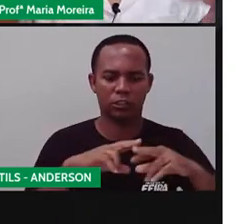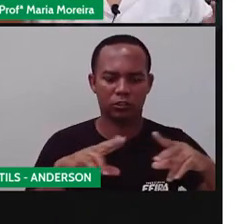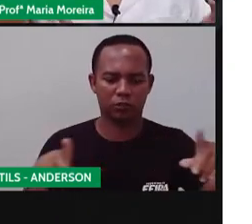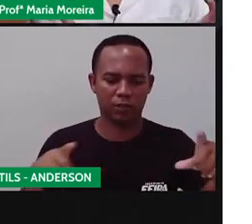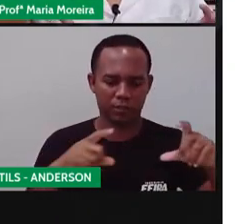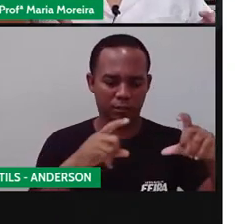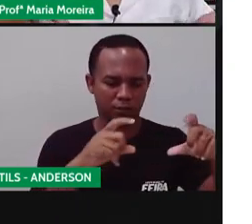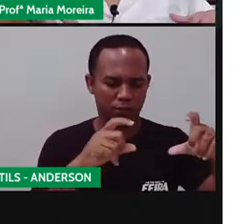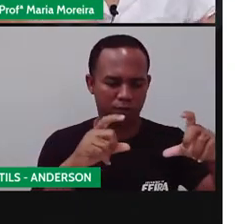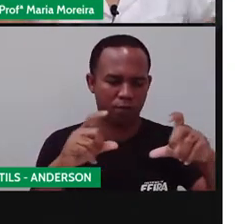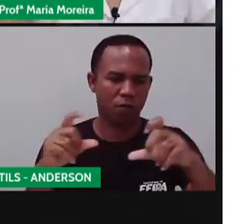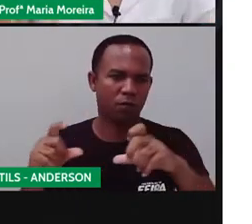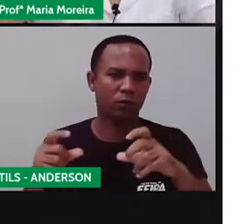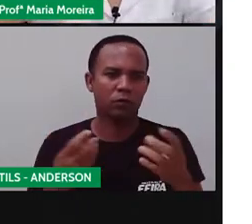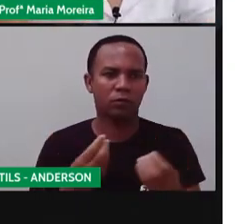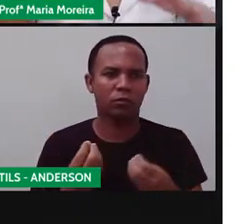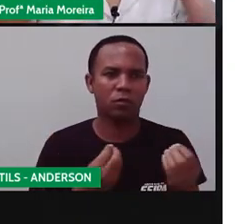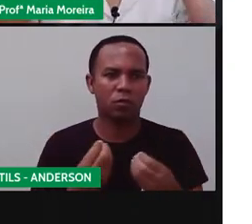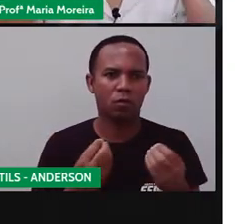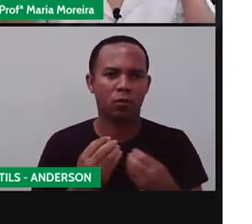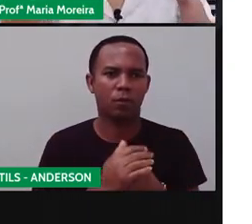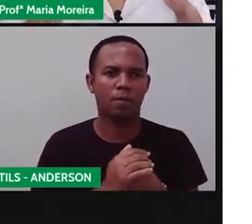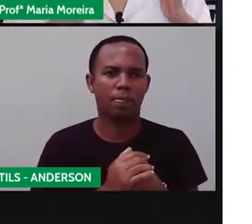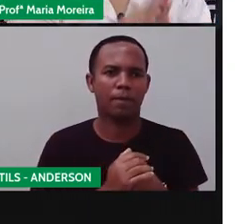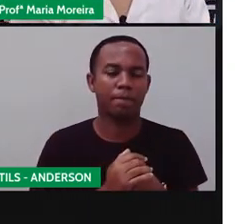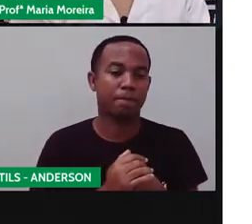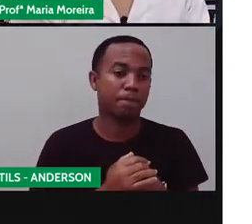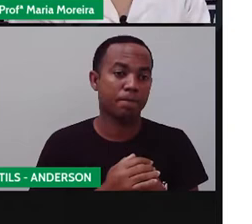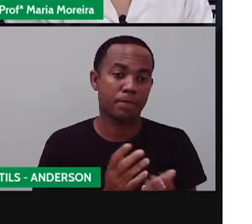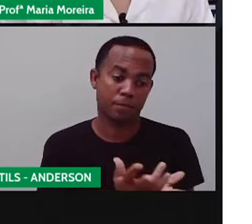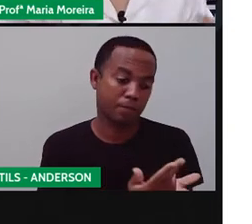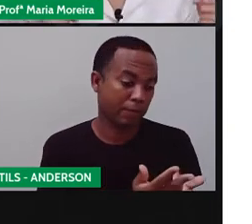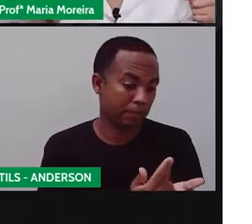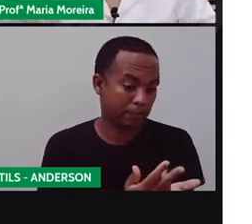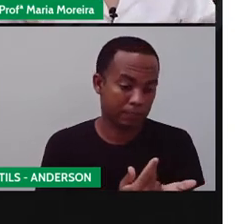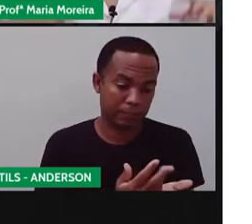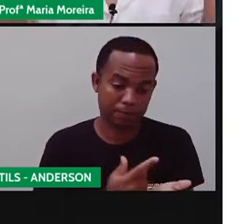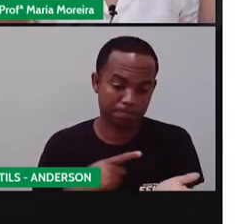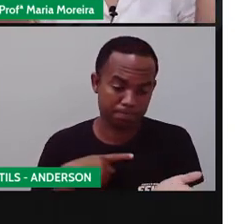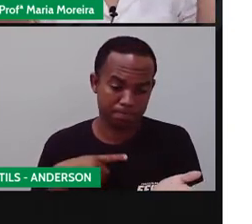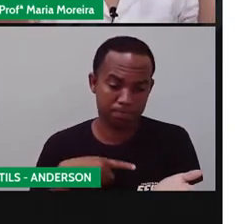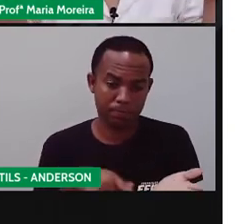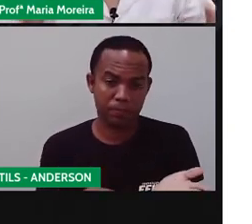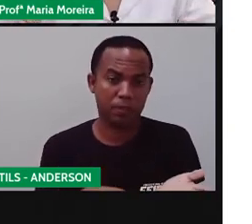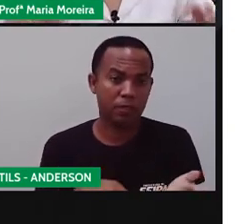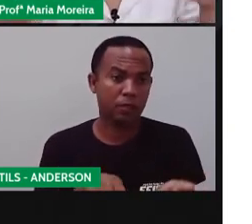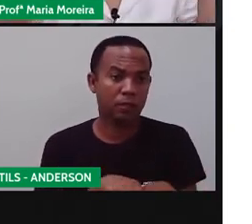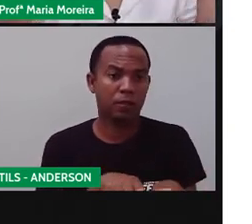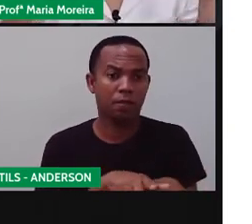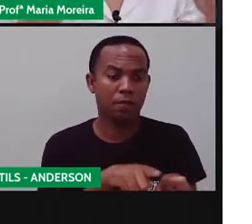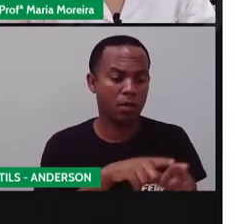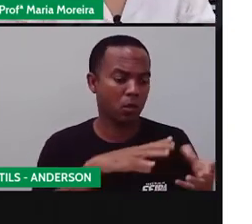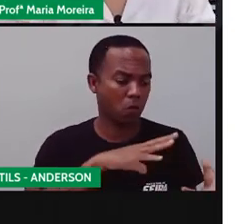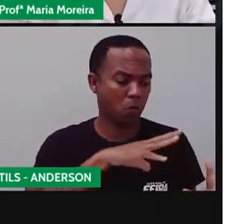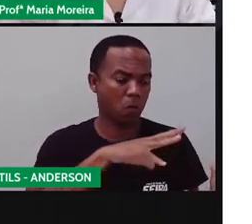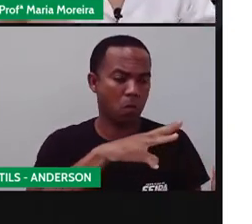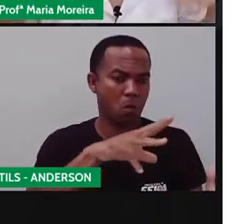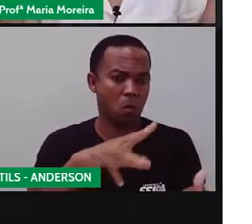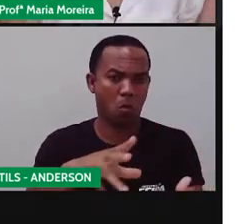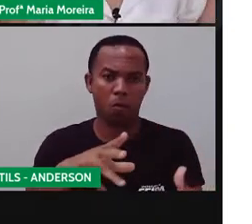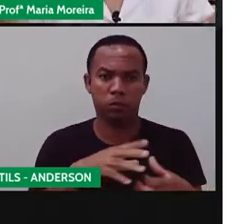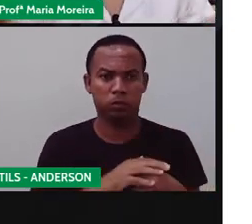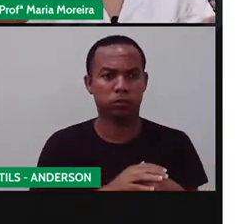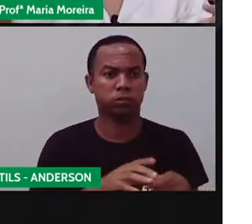né? Quando a gente estava falando sobre o planeta Terra. Aí falou sobre figuras planas que tinham no exercício. Ela trouxe o globo, trouxe uma bola,